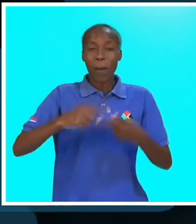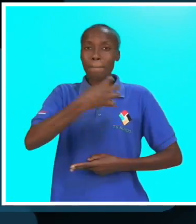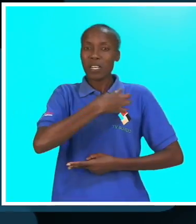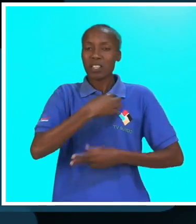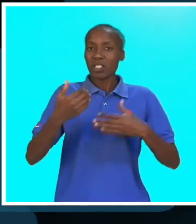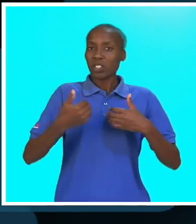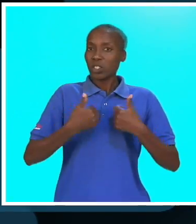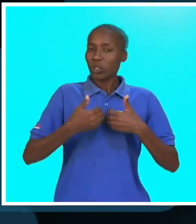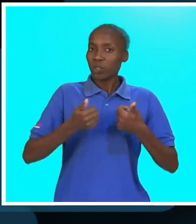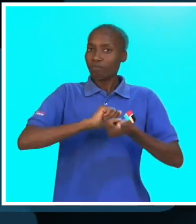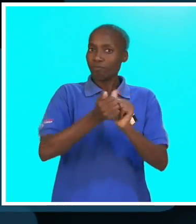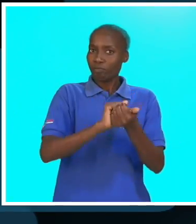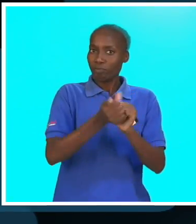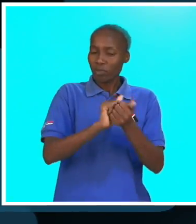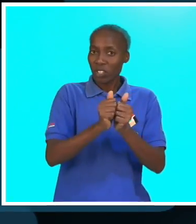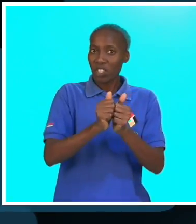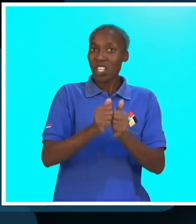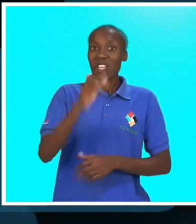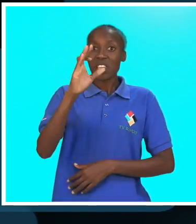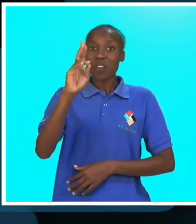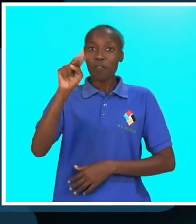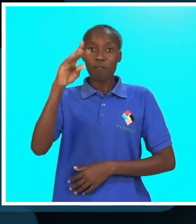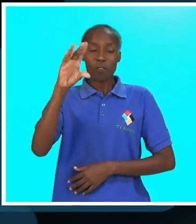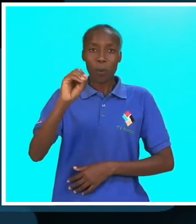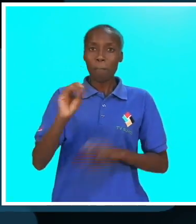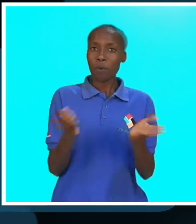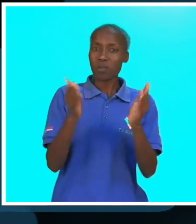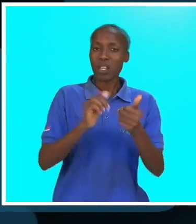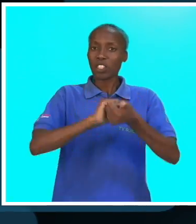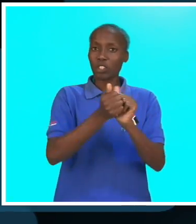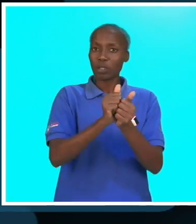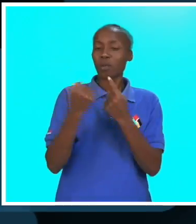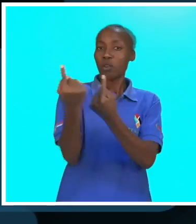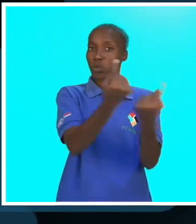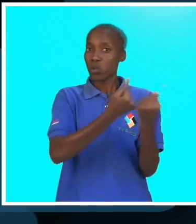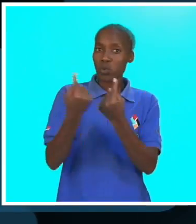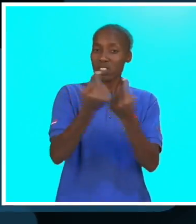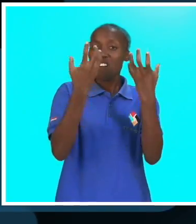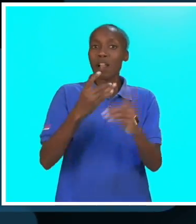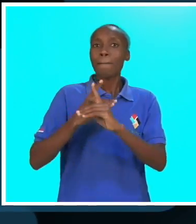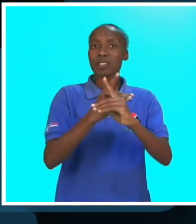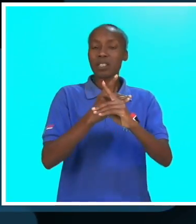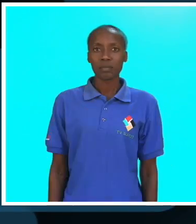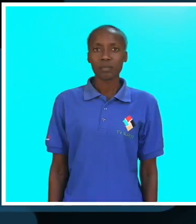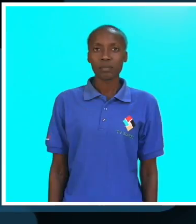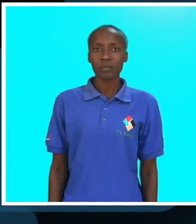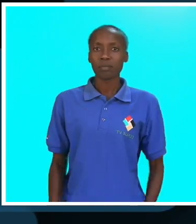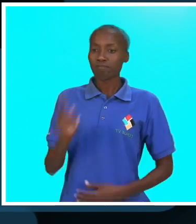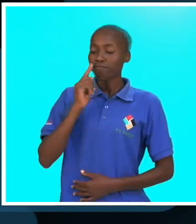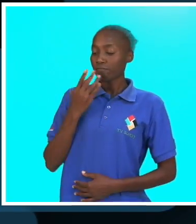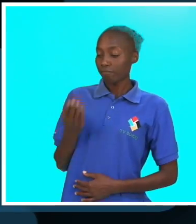Ministério da Justiça de Esportes, no fundo, promoção de esportivas por essa situação de não participar nos Jogos Internacionais.